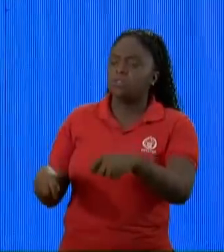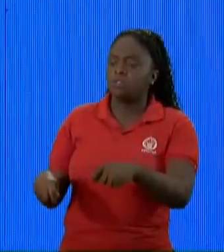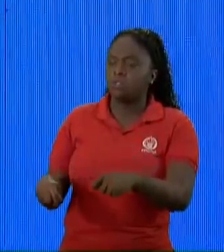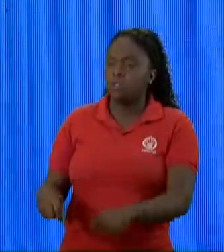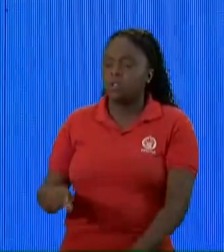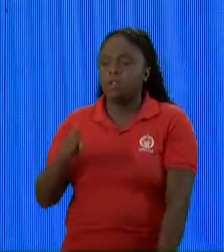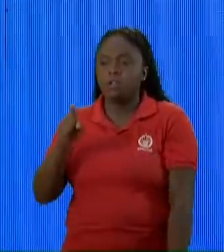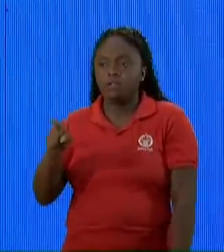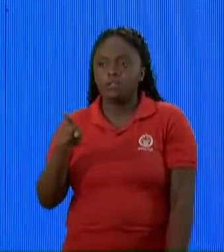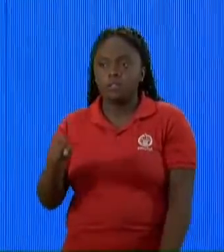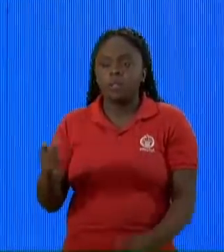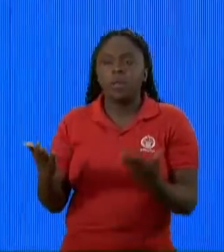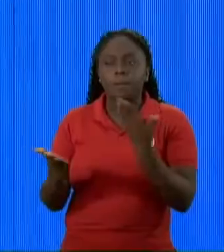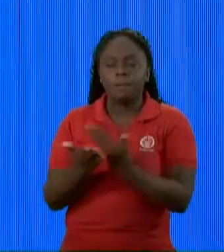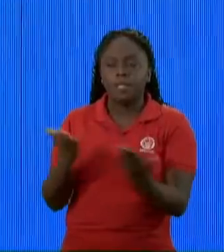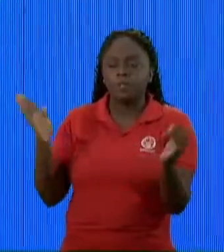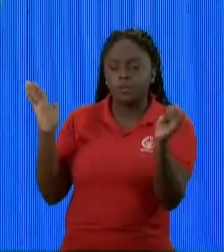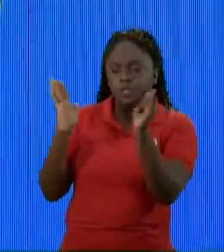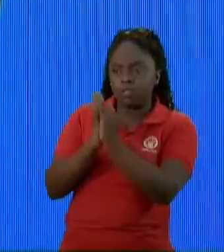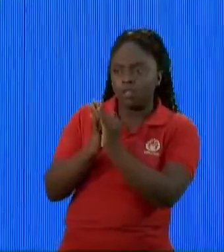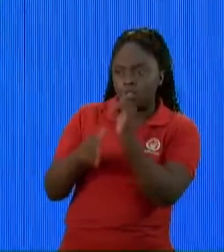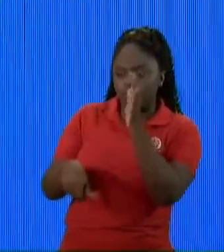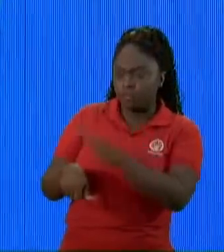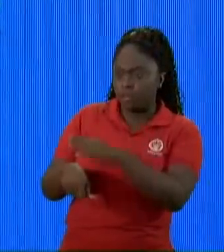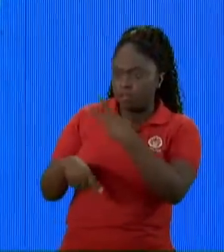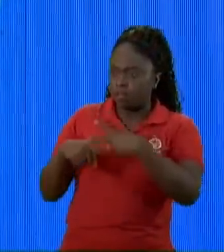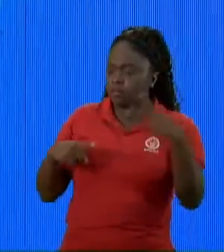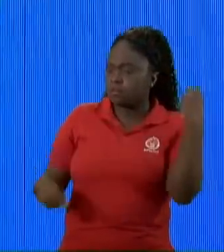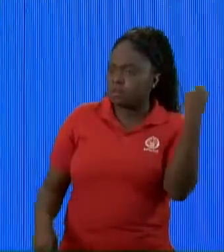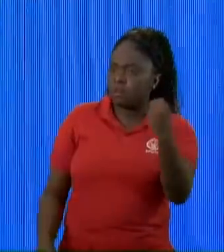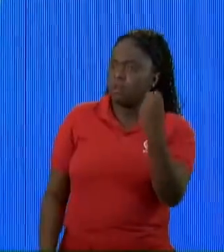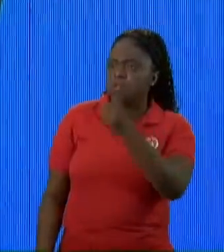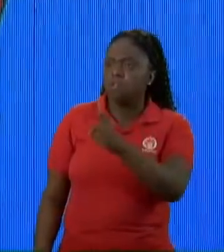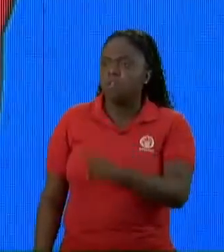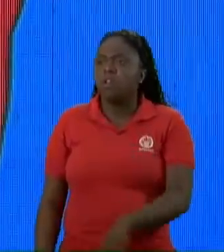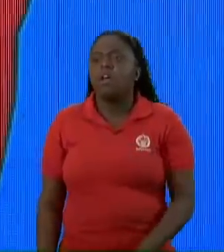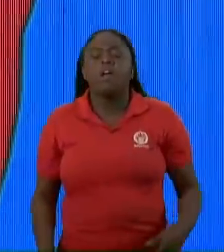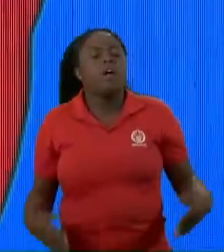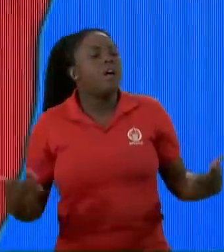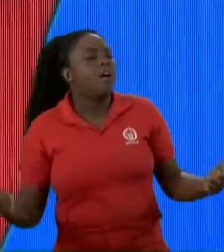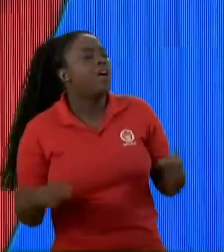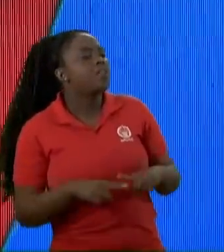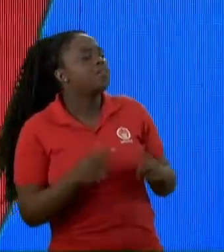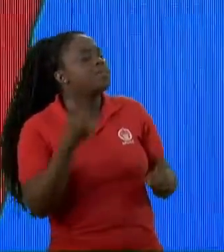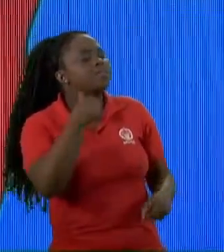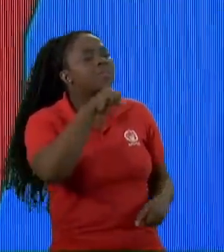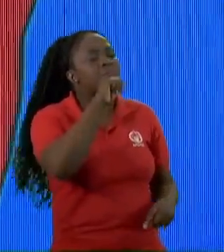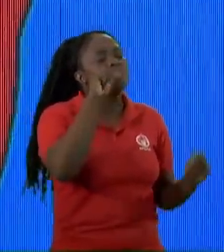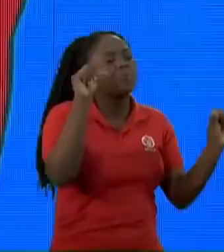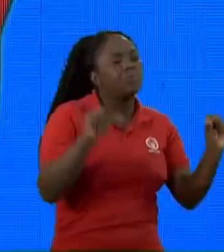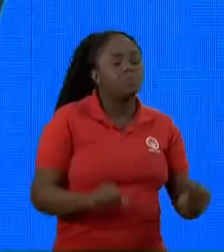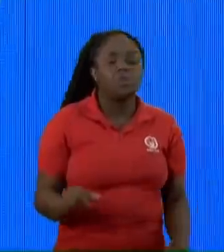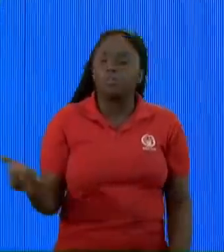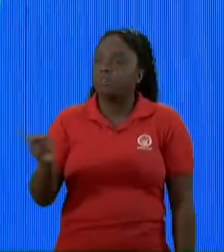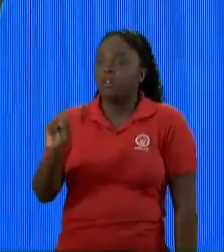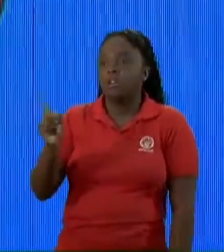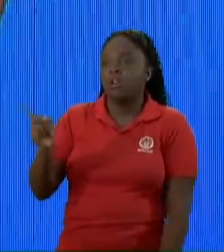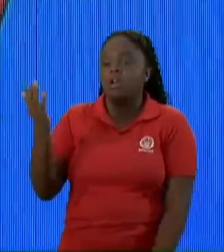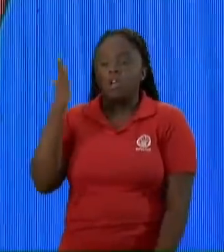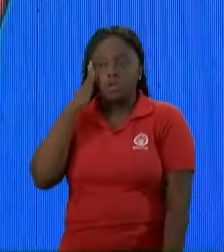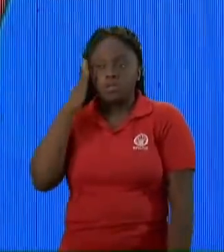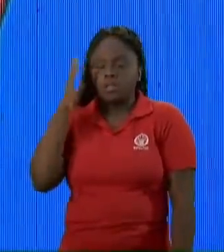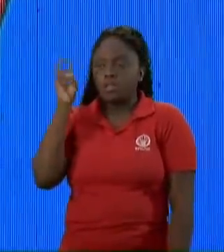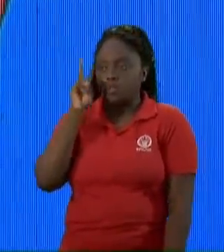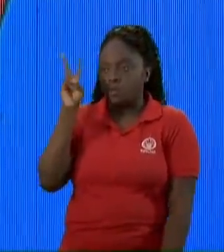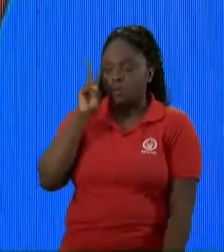E você não perdeu Sua identidade De mais que vencedor Ah mas eu fui uma péssima mãe Não foi Eu sei